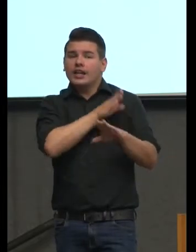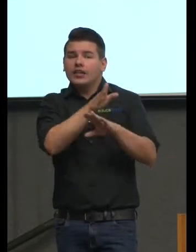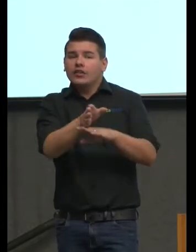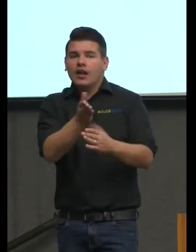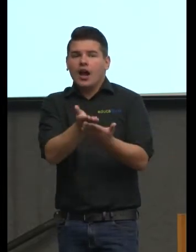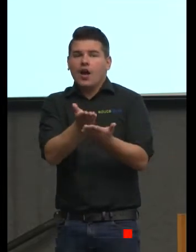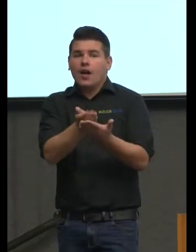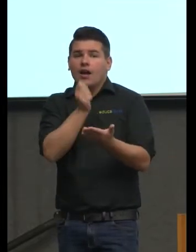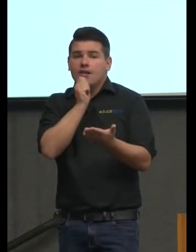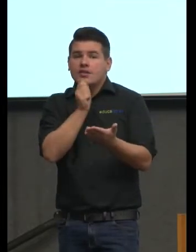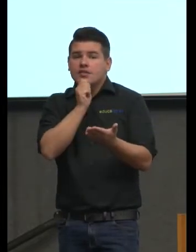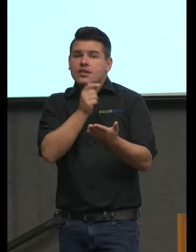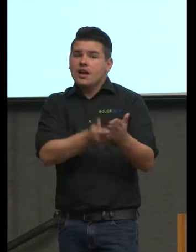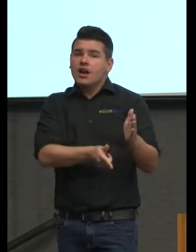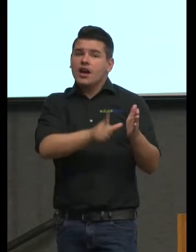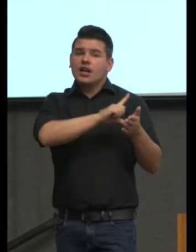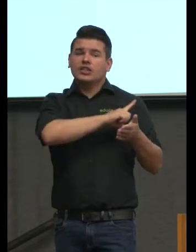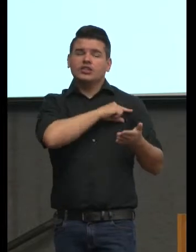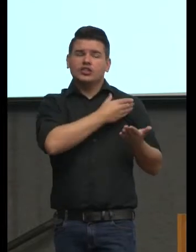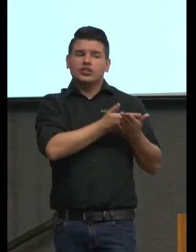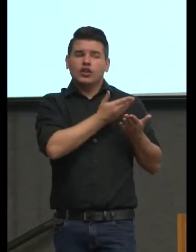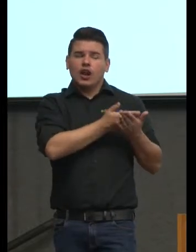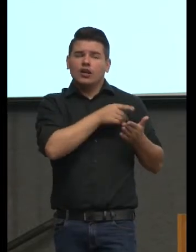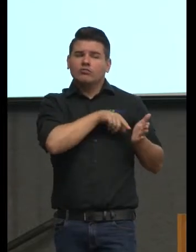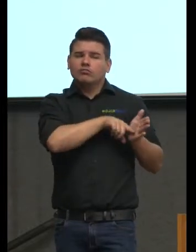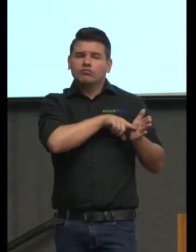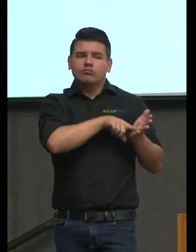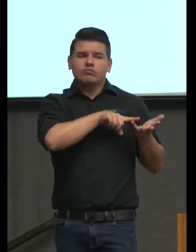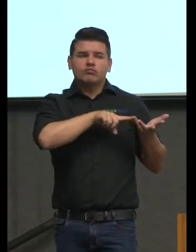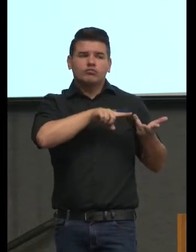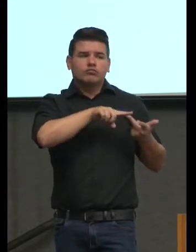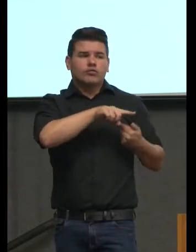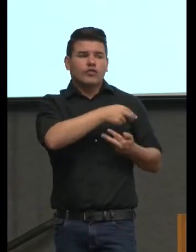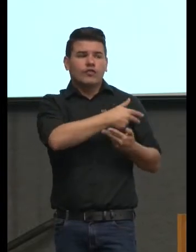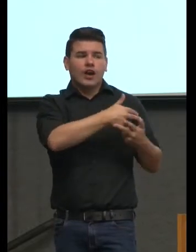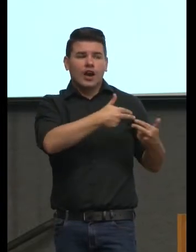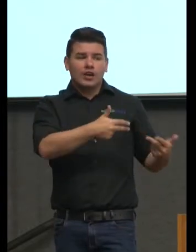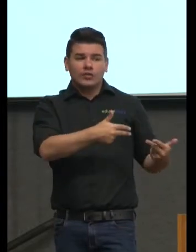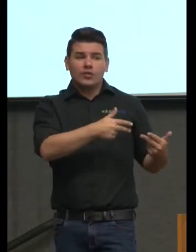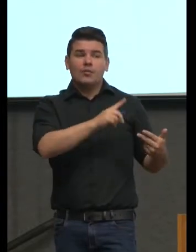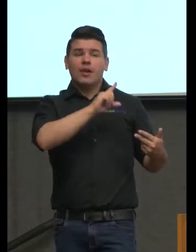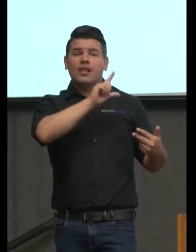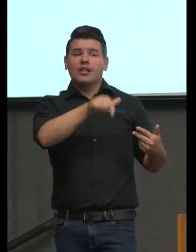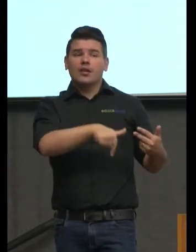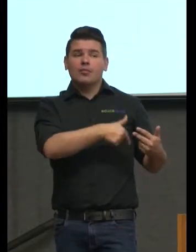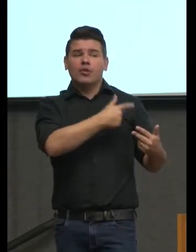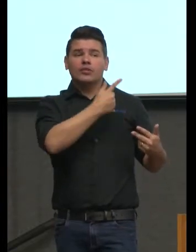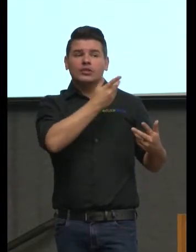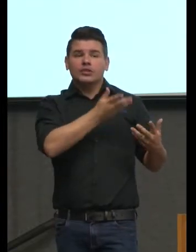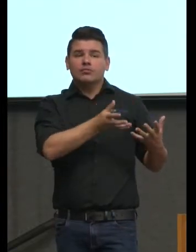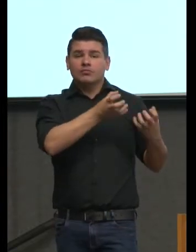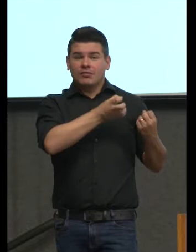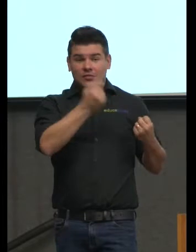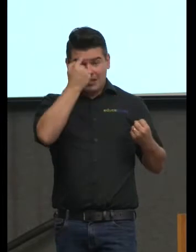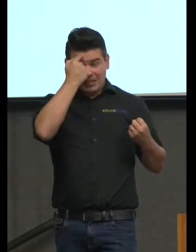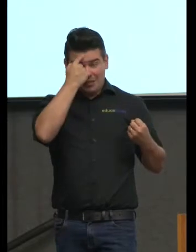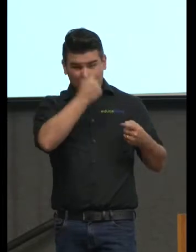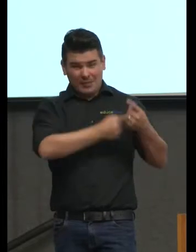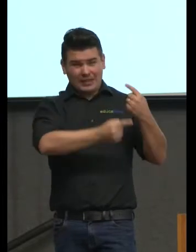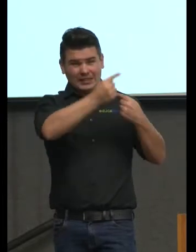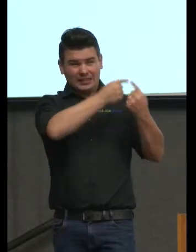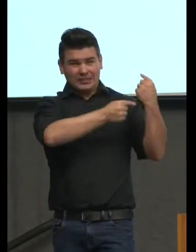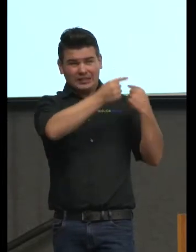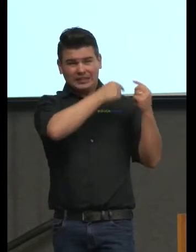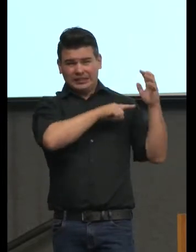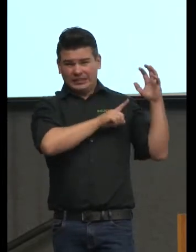o que significa então você se deixar se deixar influenciar por um passado num